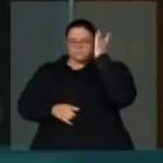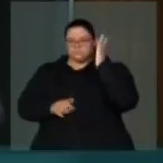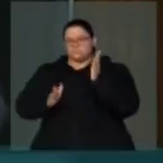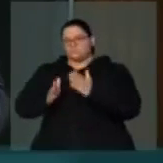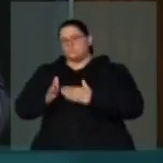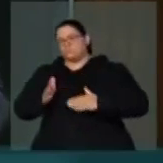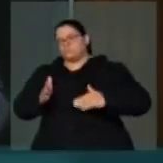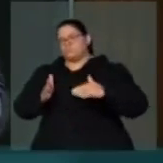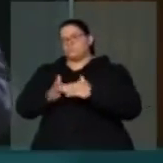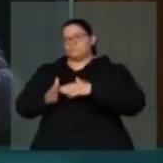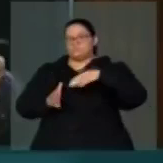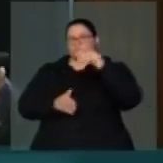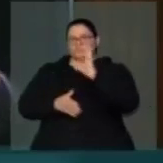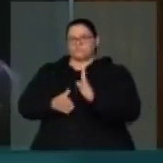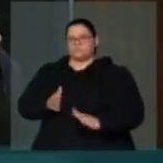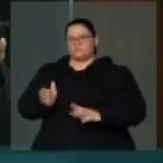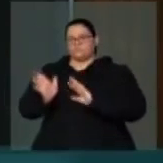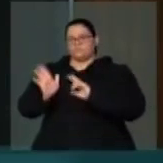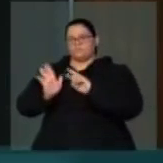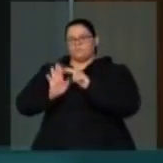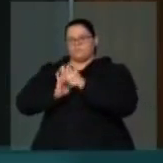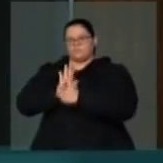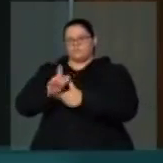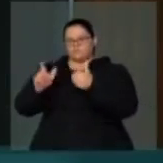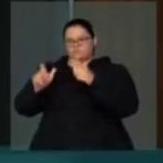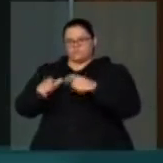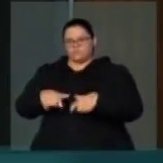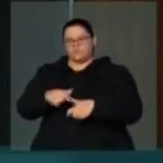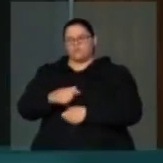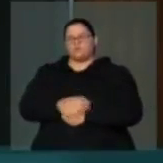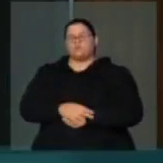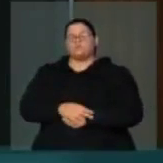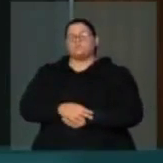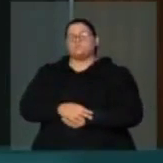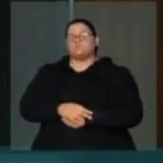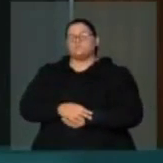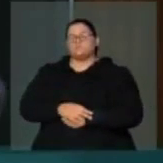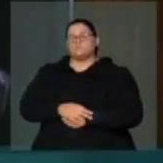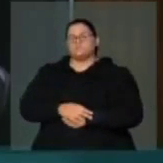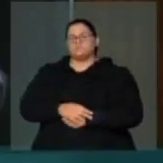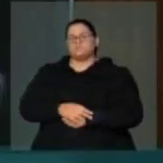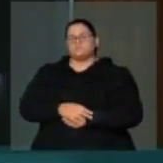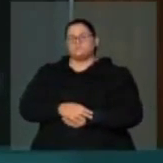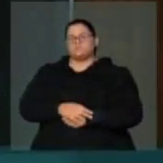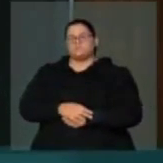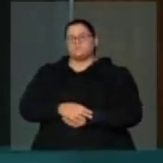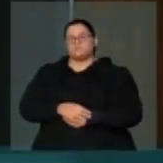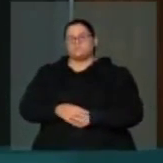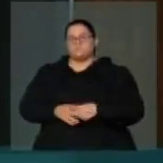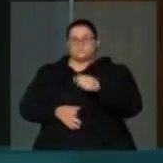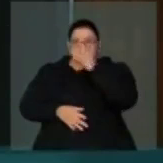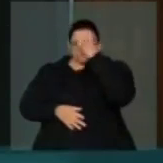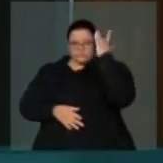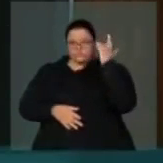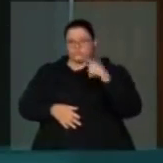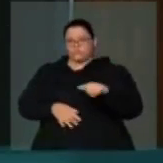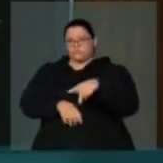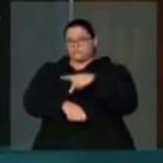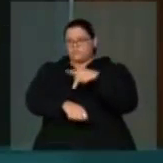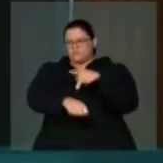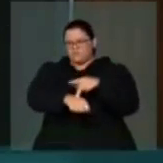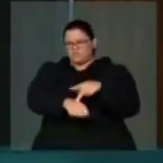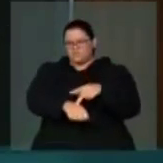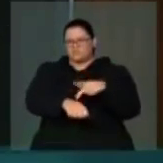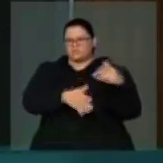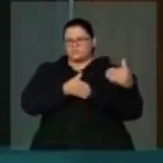Brasil, de várias partes do nosso estado, como disse, do Brasil também, e inclusive pessoas que têm vindo de outros países para